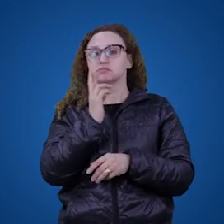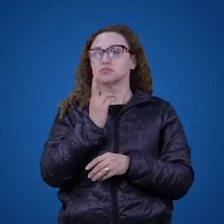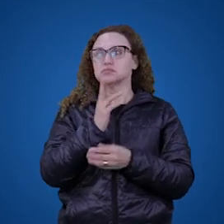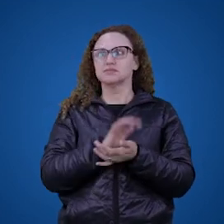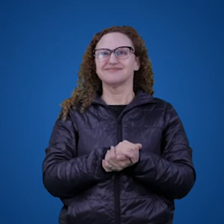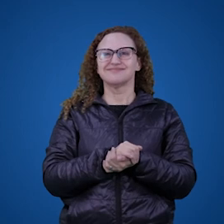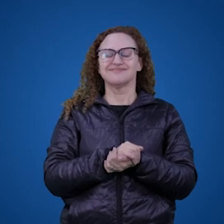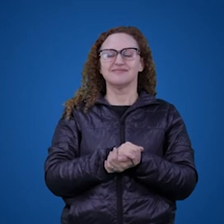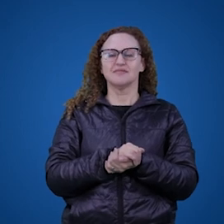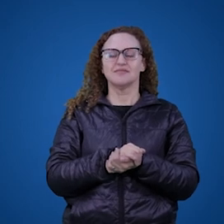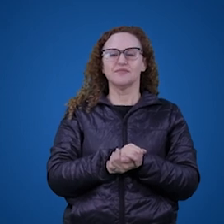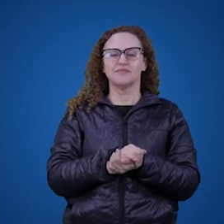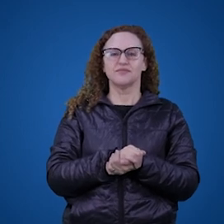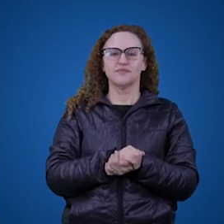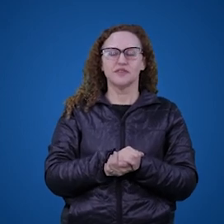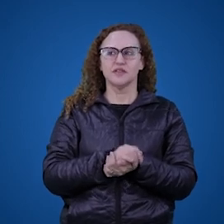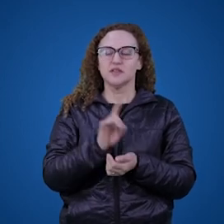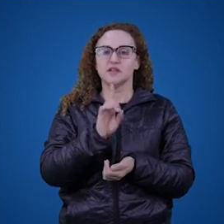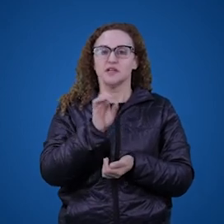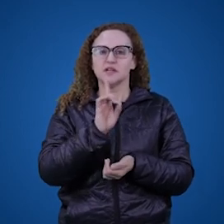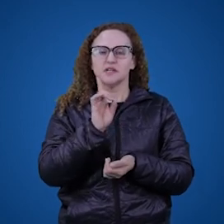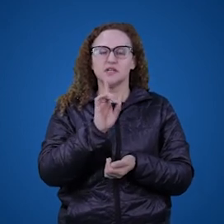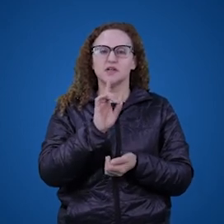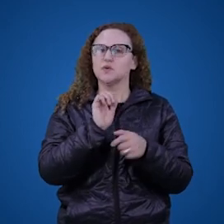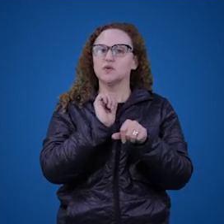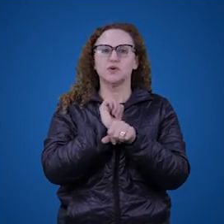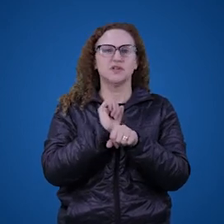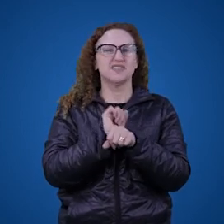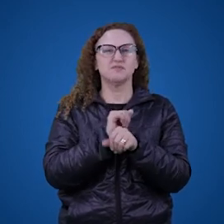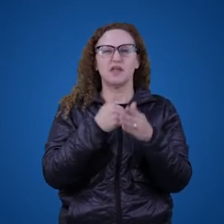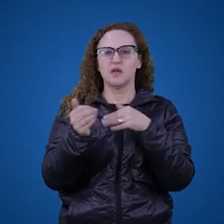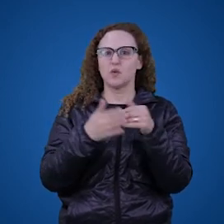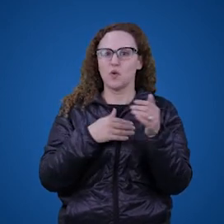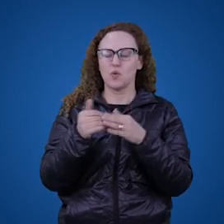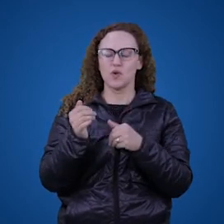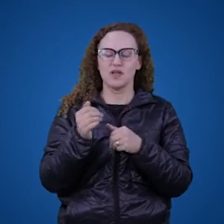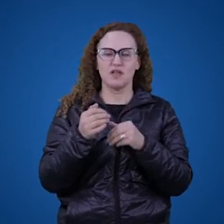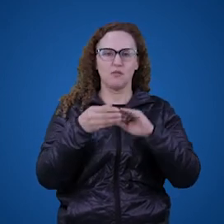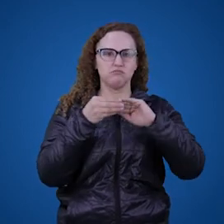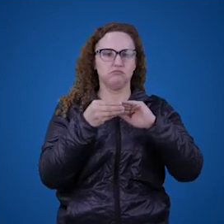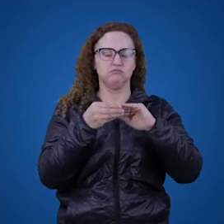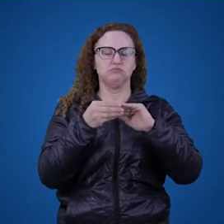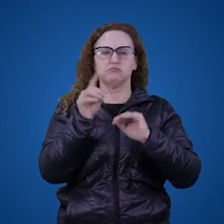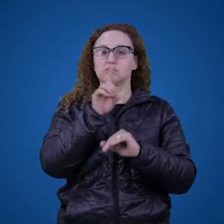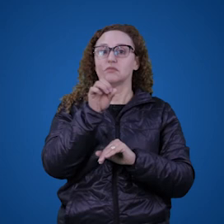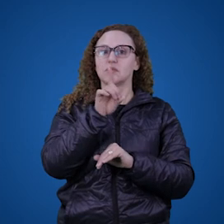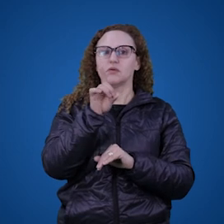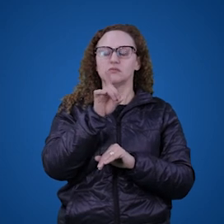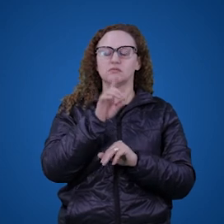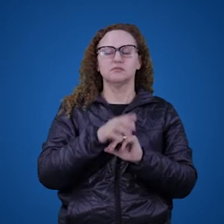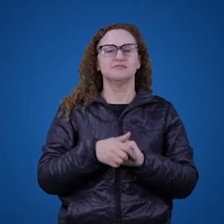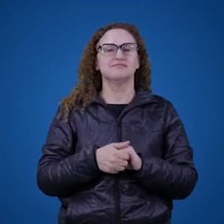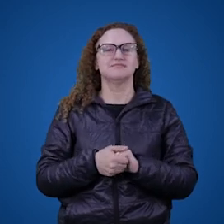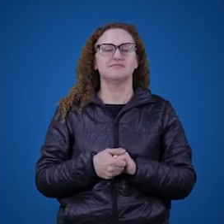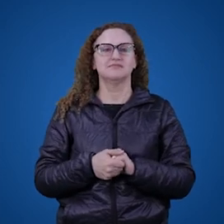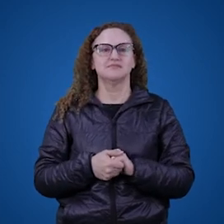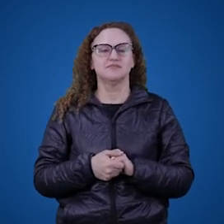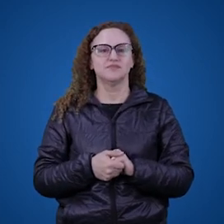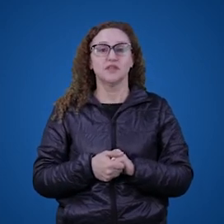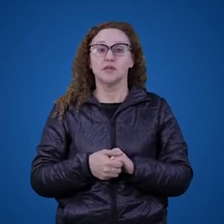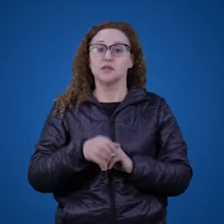outro bom dia. E mais, a gente não espera qualquer cumprimento. A gente não espera qualquer coisa.